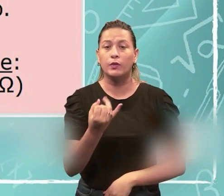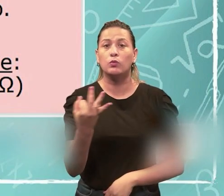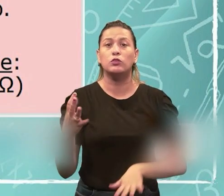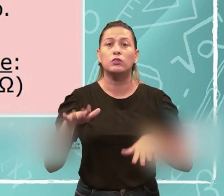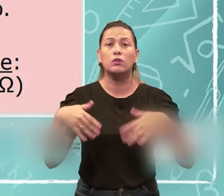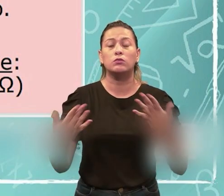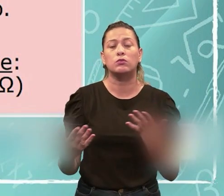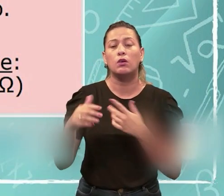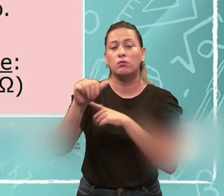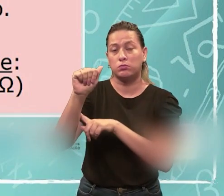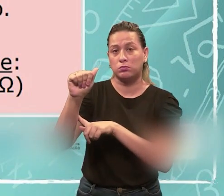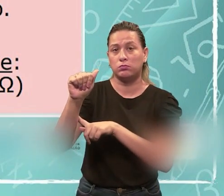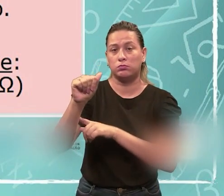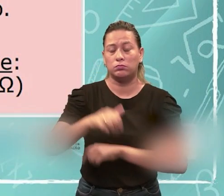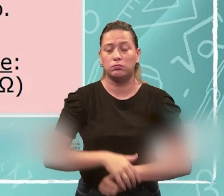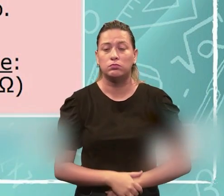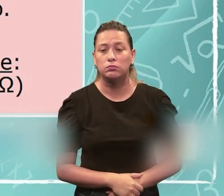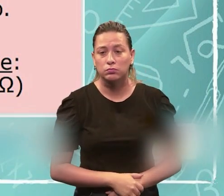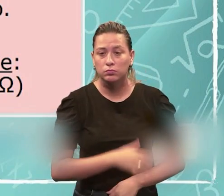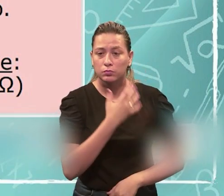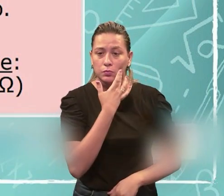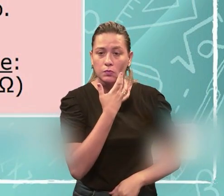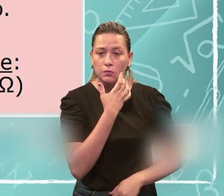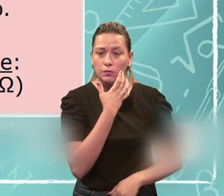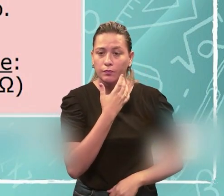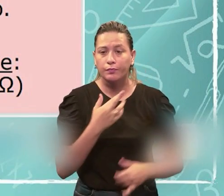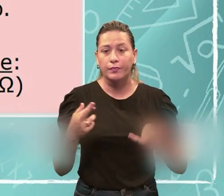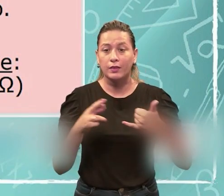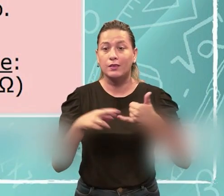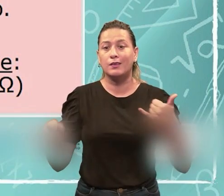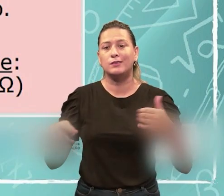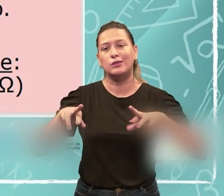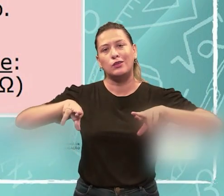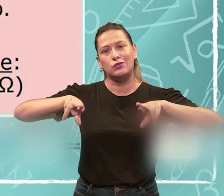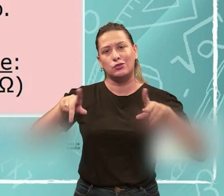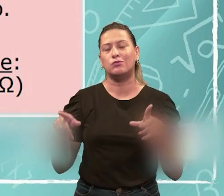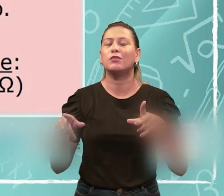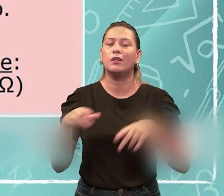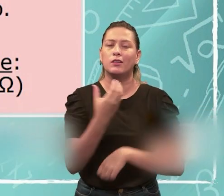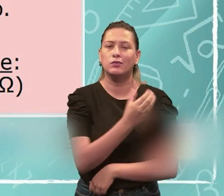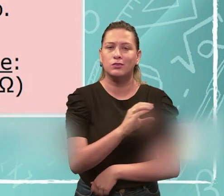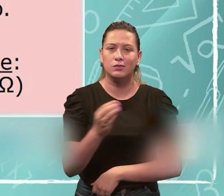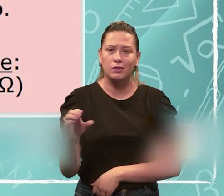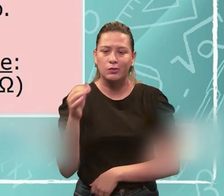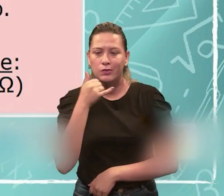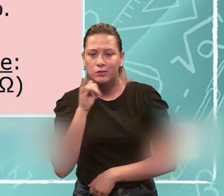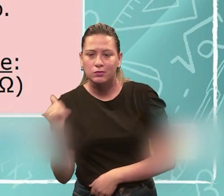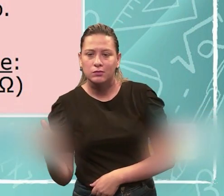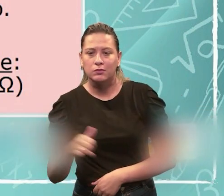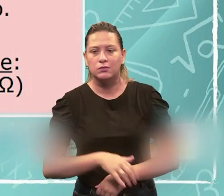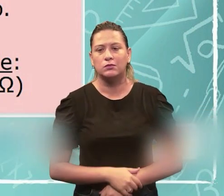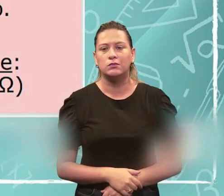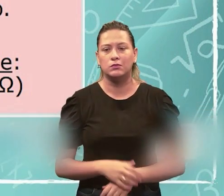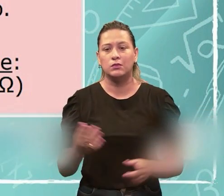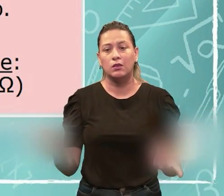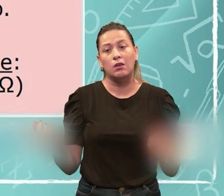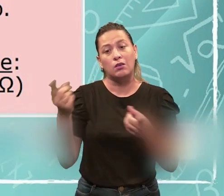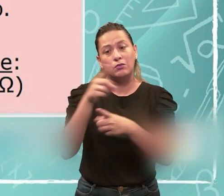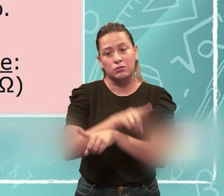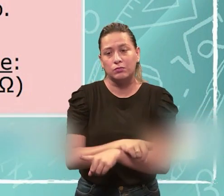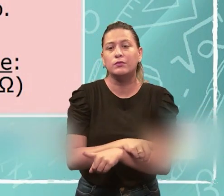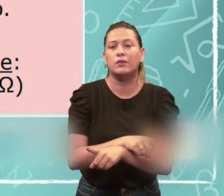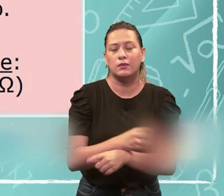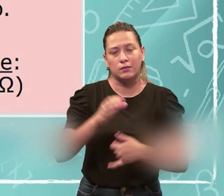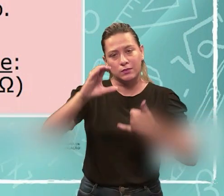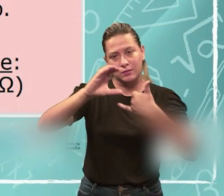é medida em ampere, tá? E a resistência é o oposto da corrente elétrica, né, é a oposição ao fluxo de carga de um